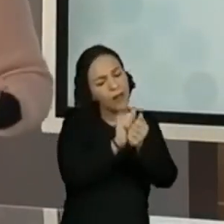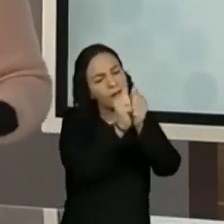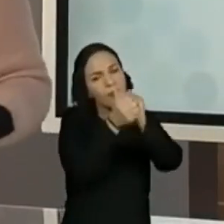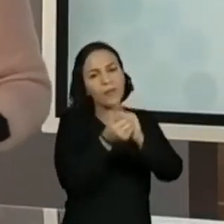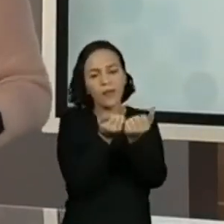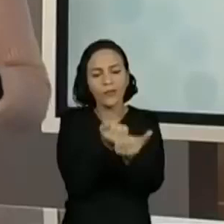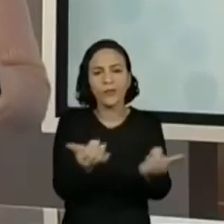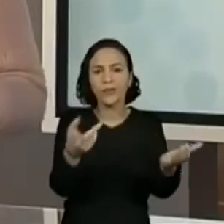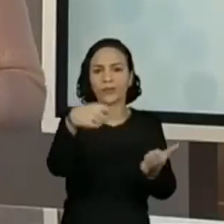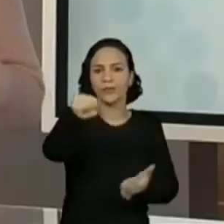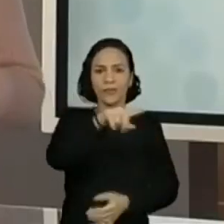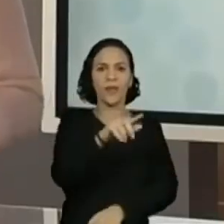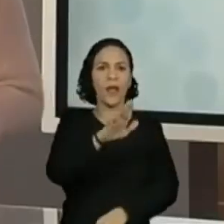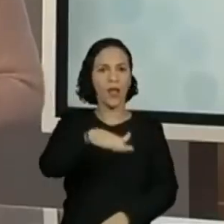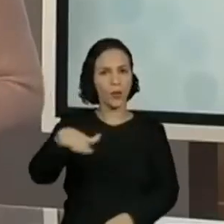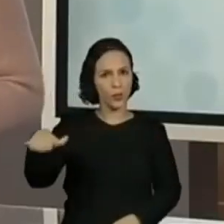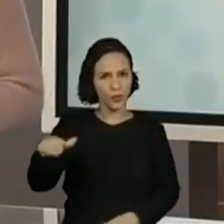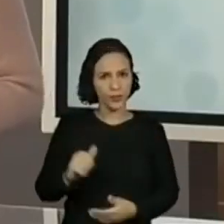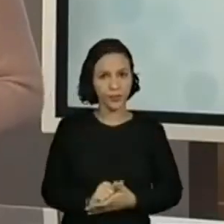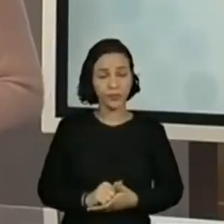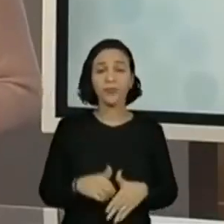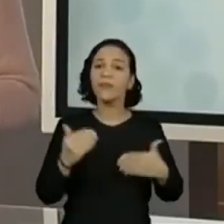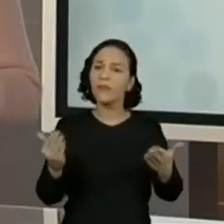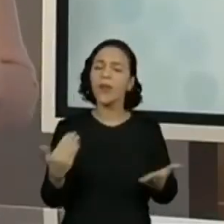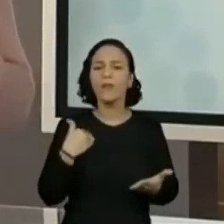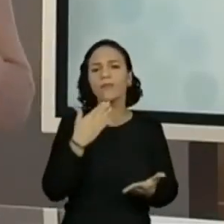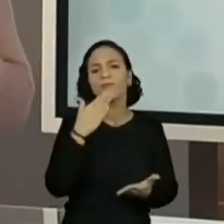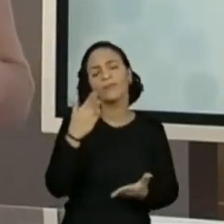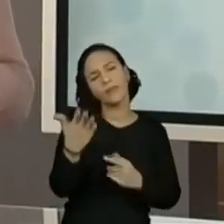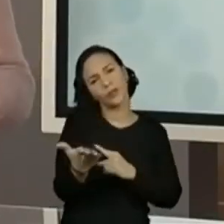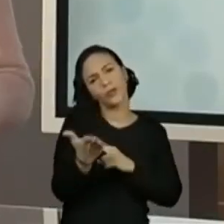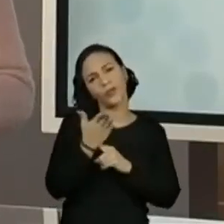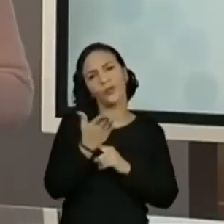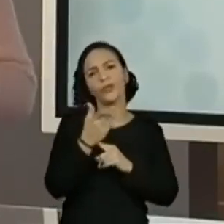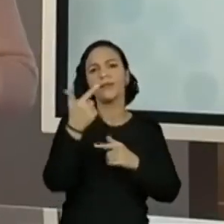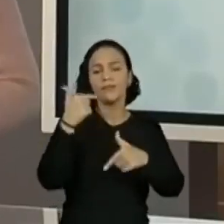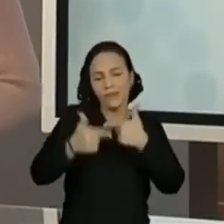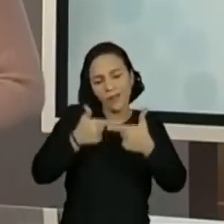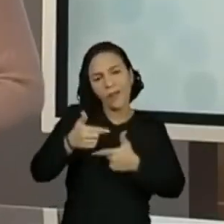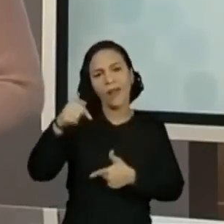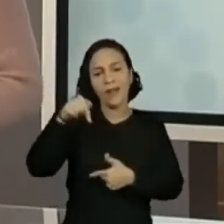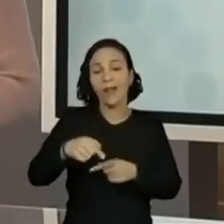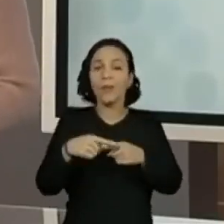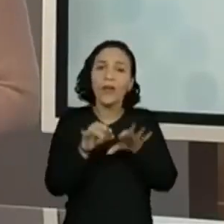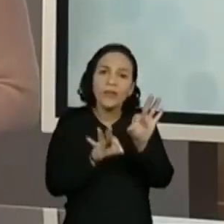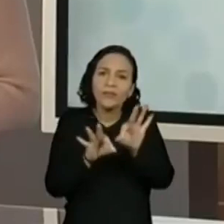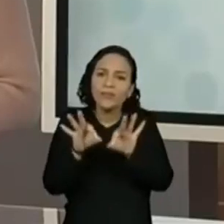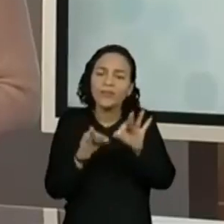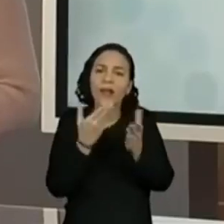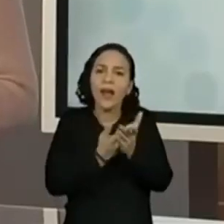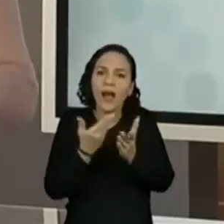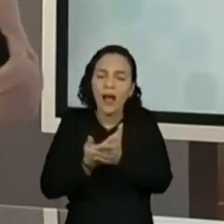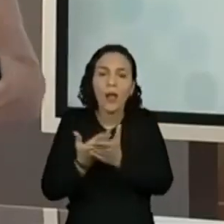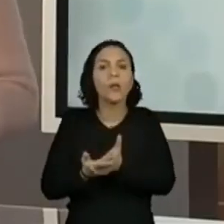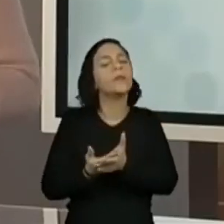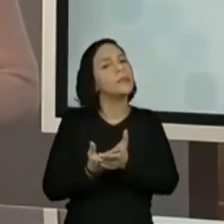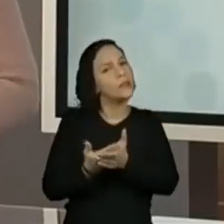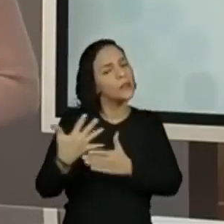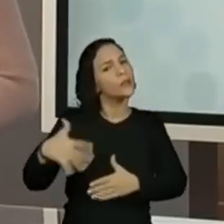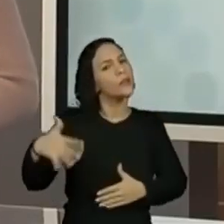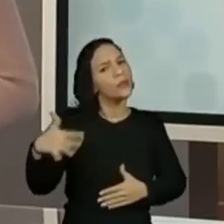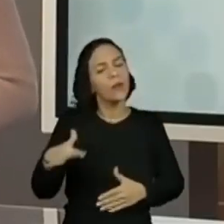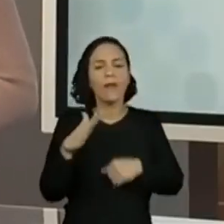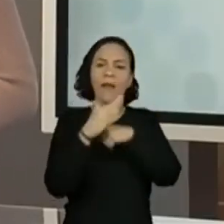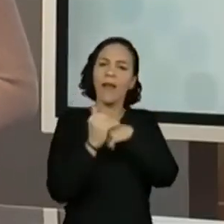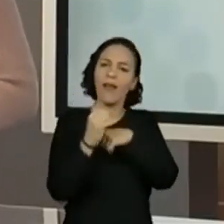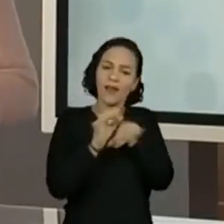Então, neste momento, eu peço que vocês contribuam com o nosso trabalho. As aulas foram montadas com muito carinho, muito estudo. Então, o que